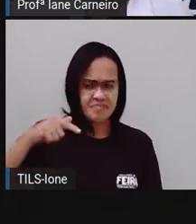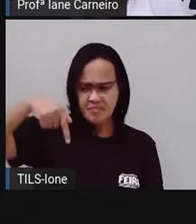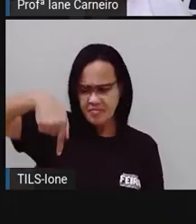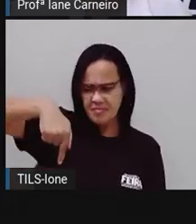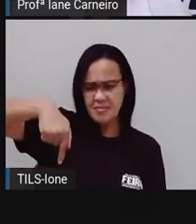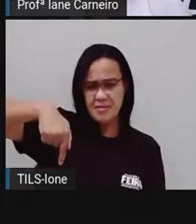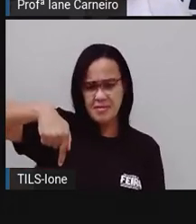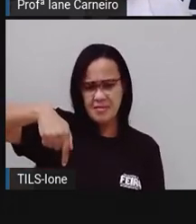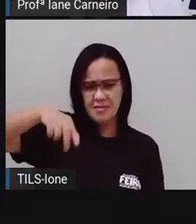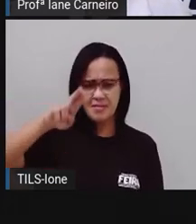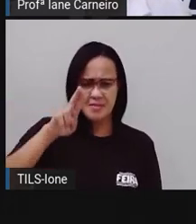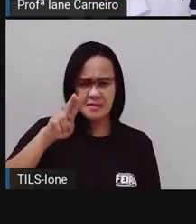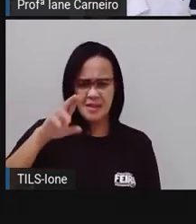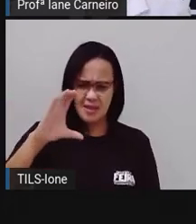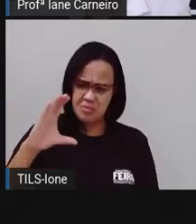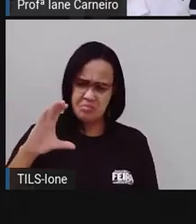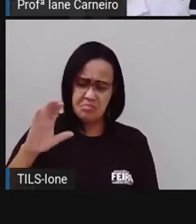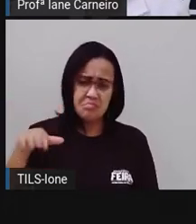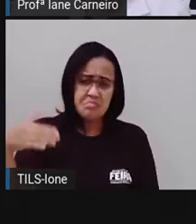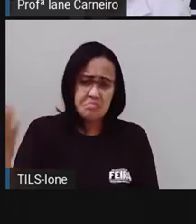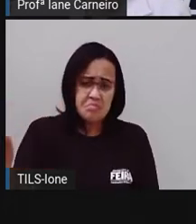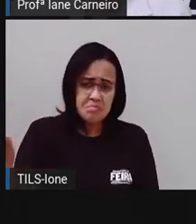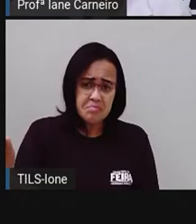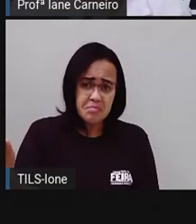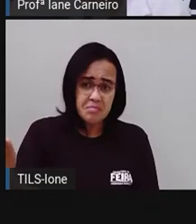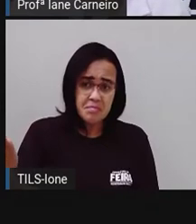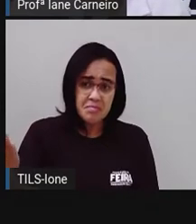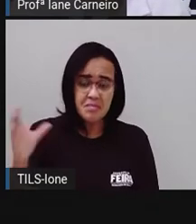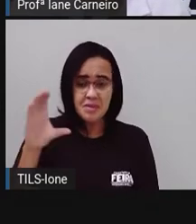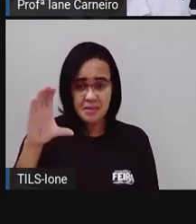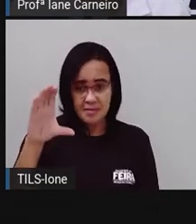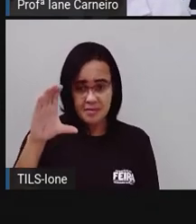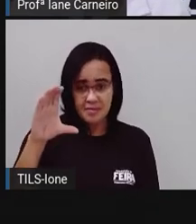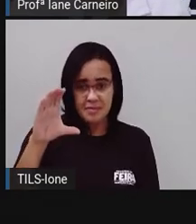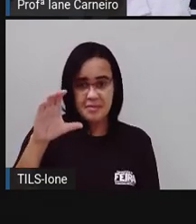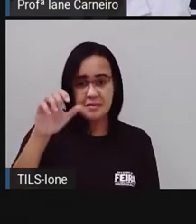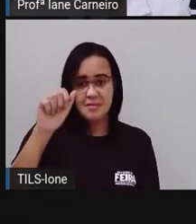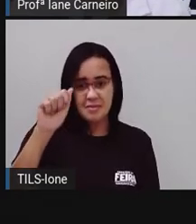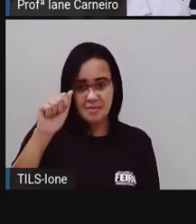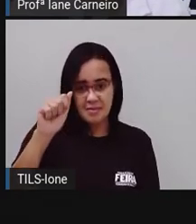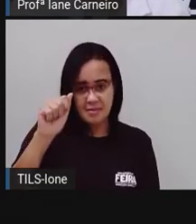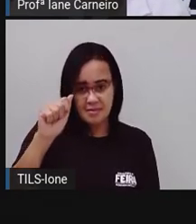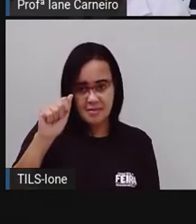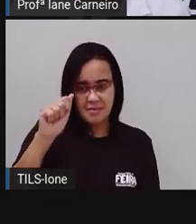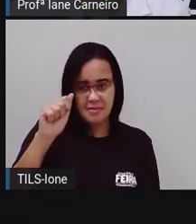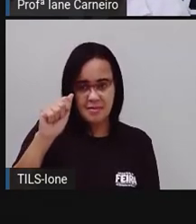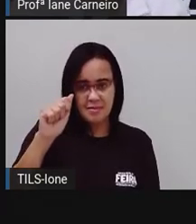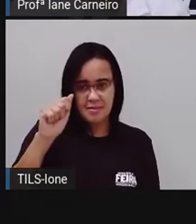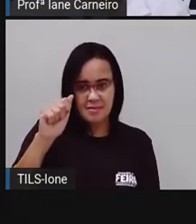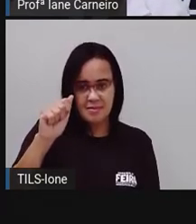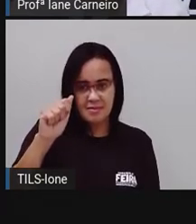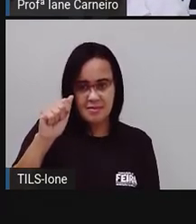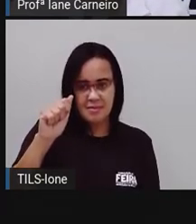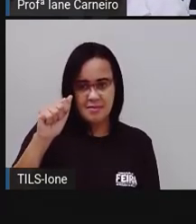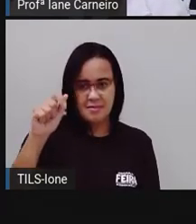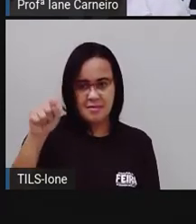C... Como é? Cão, ó... Com C... O atiu...